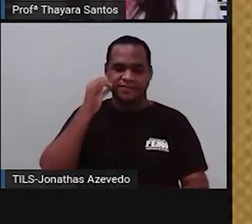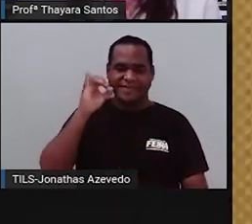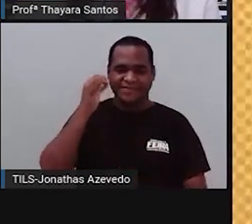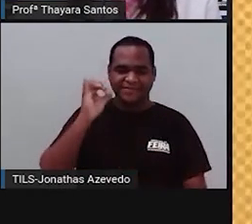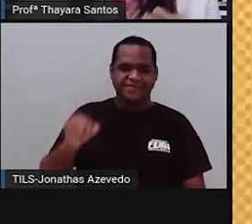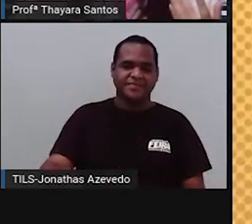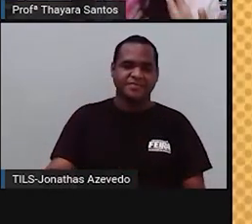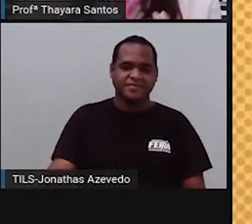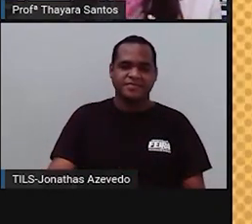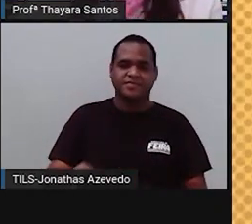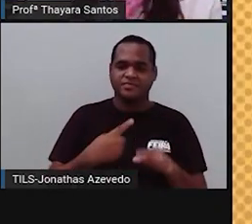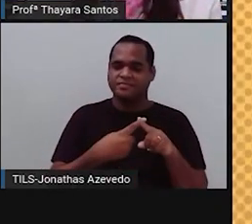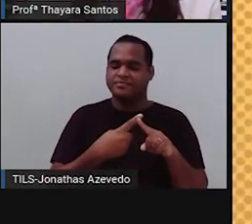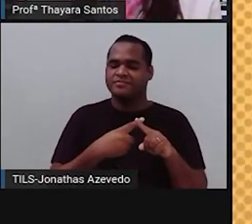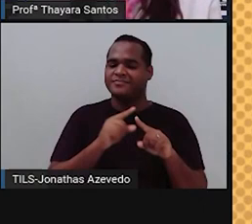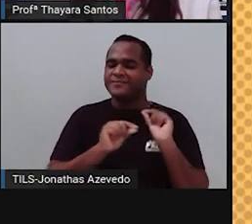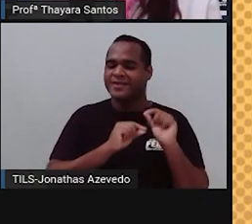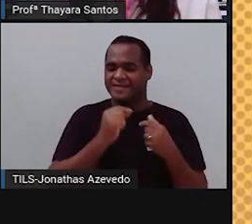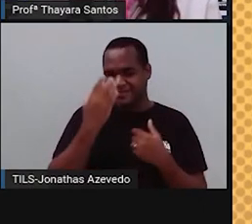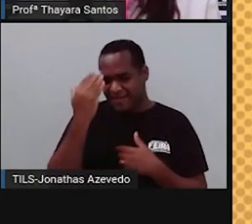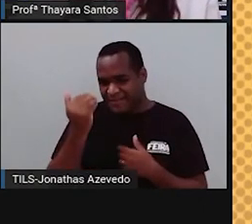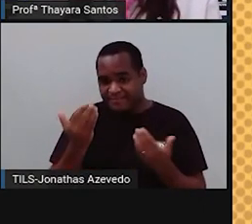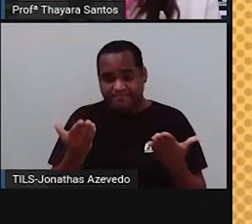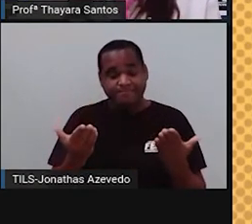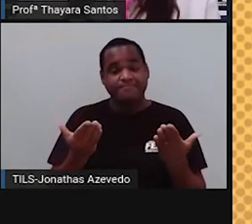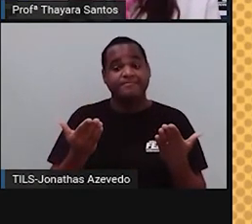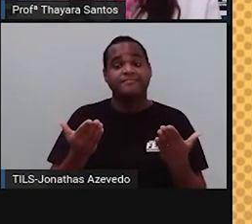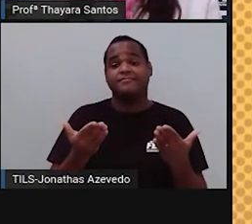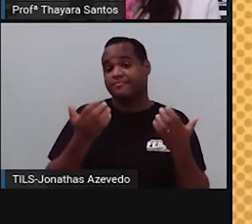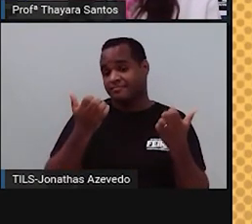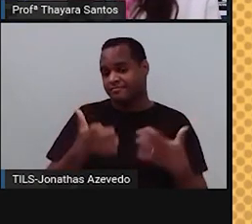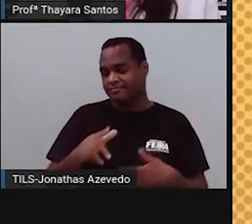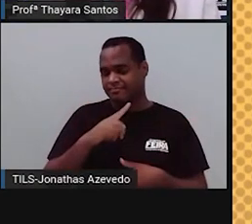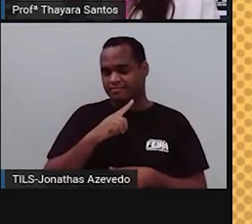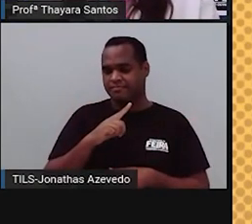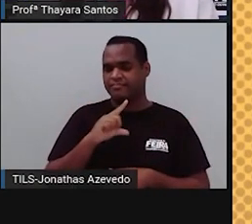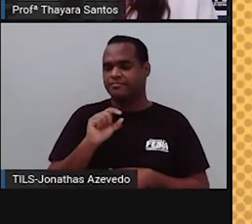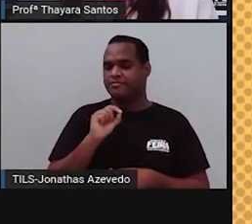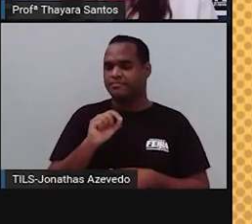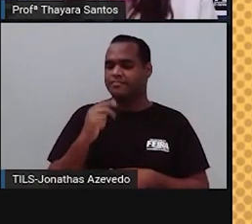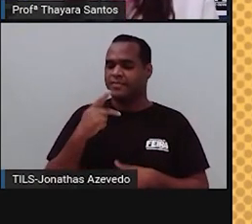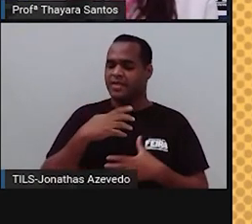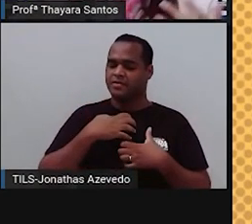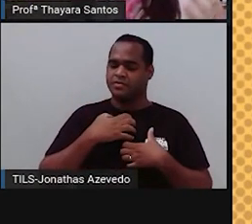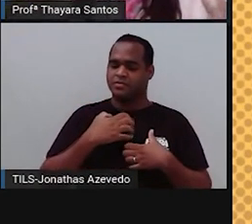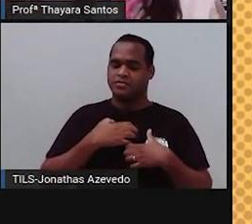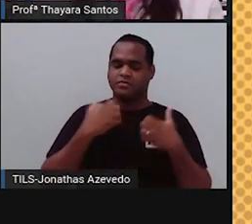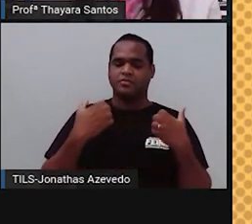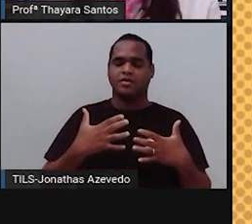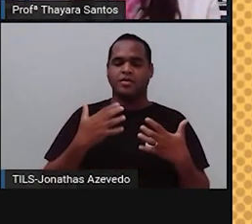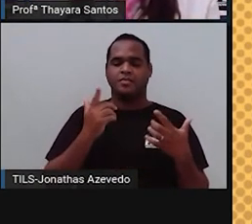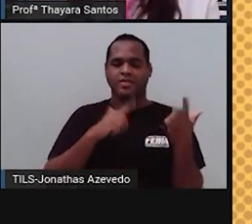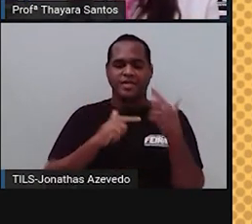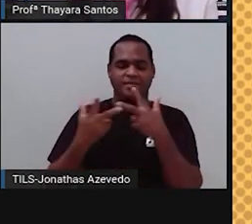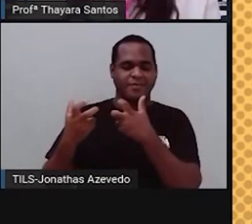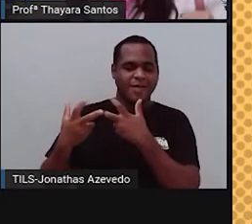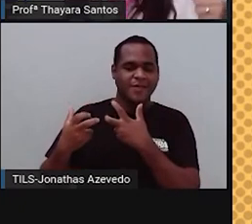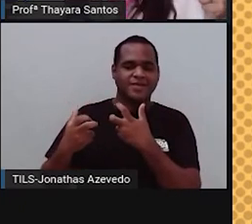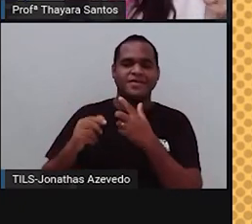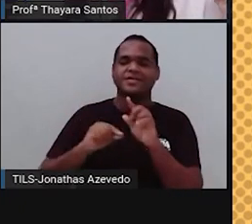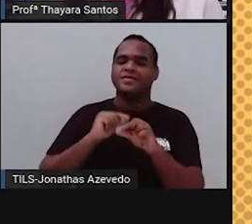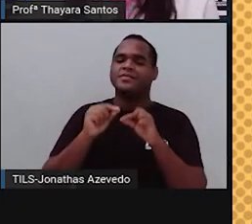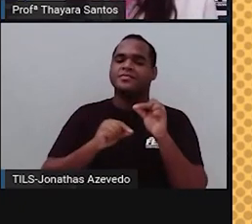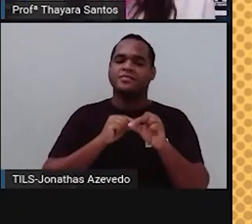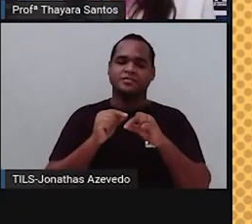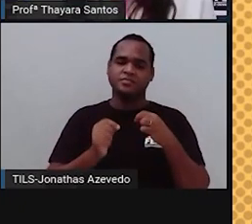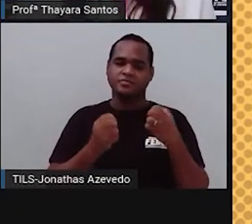Então, por que eu estou falando isso? Porque é justamente através desses sentidos que a gente consegue perceber o ambiente. Então, se